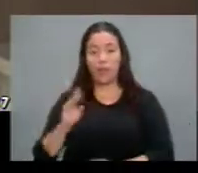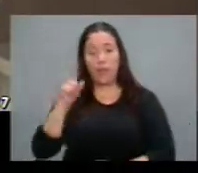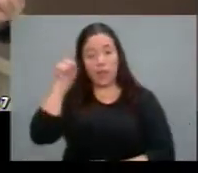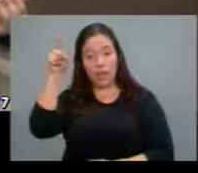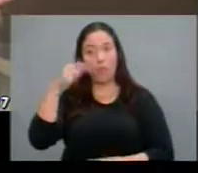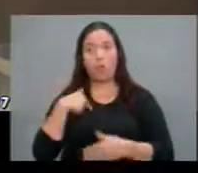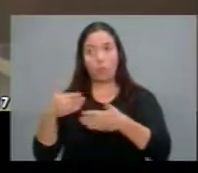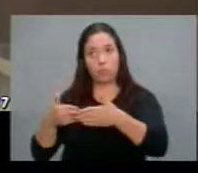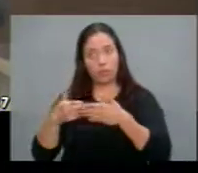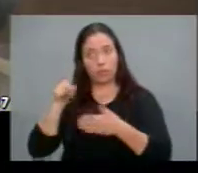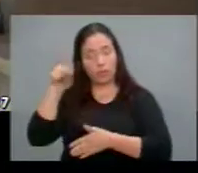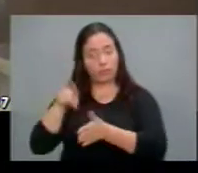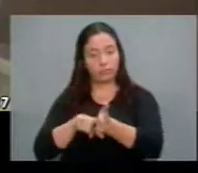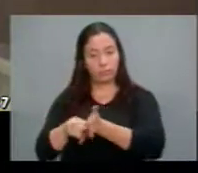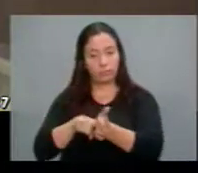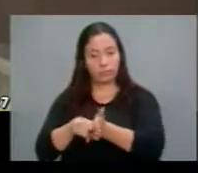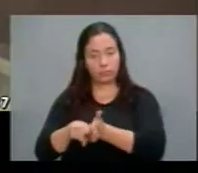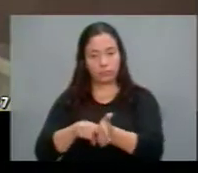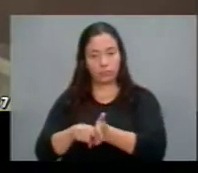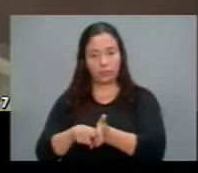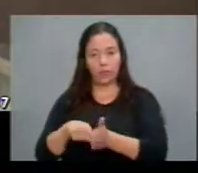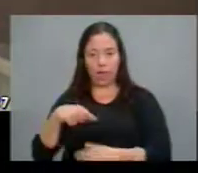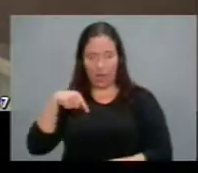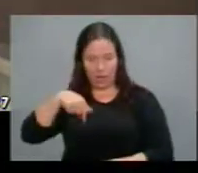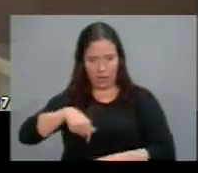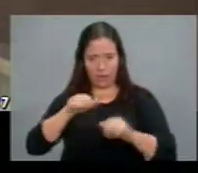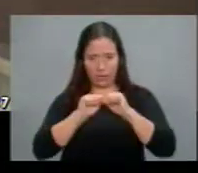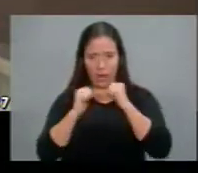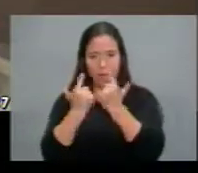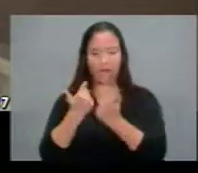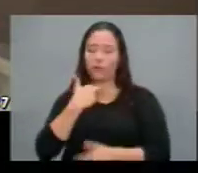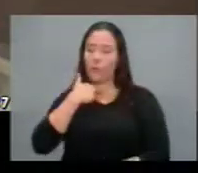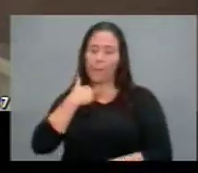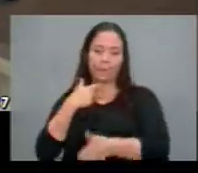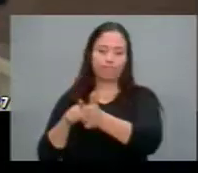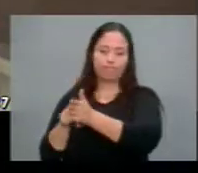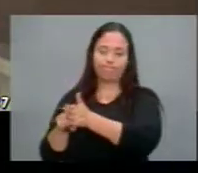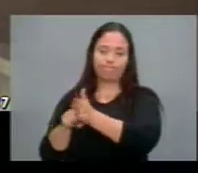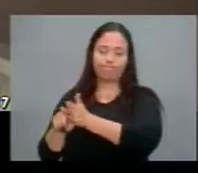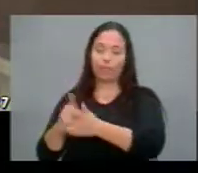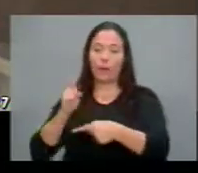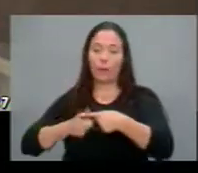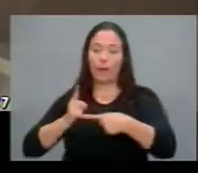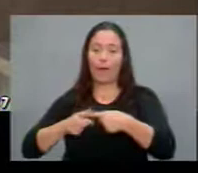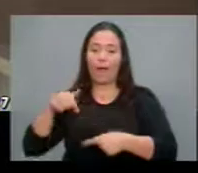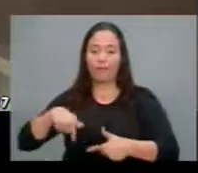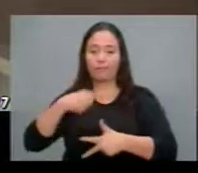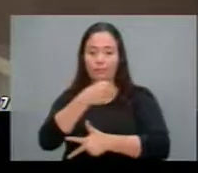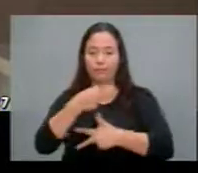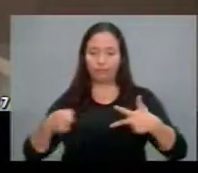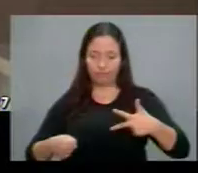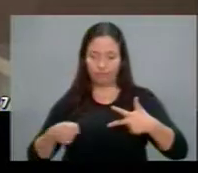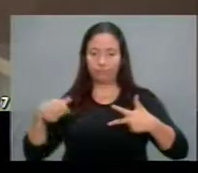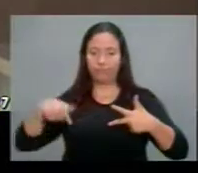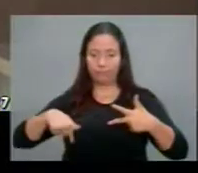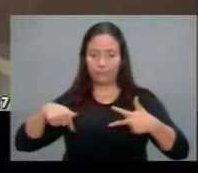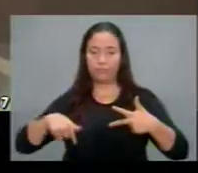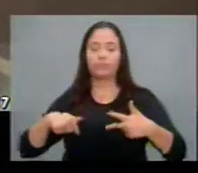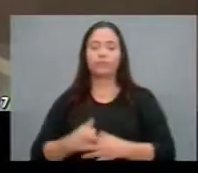veja não cabe no caso aqui ao parlamento porque nós somos legislativo nesse caso